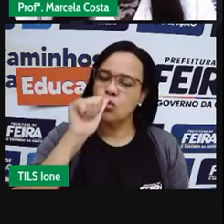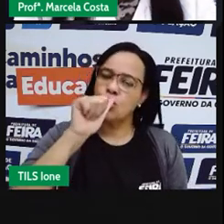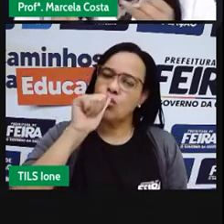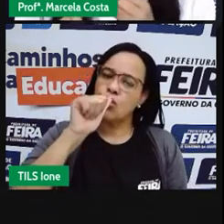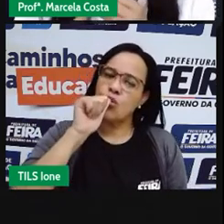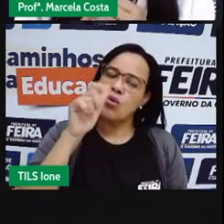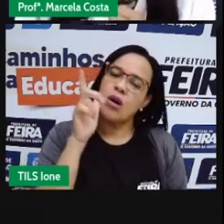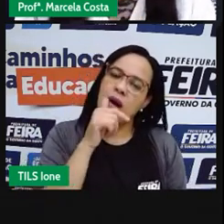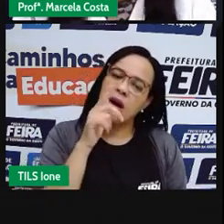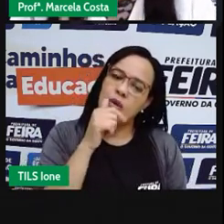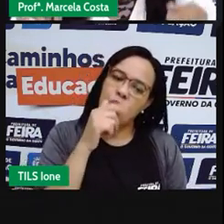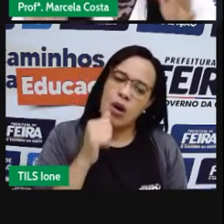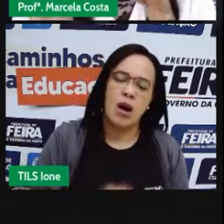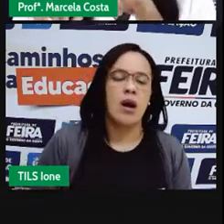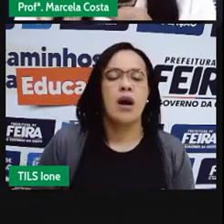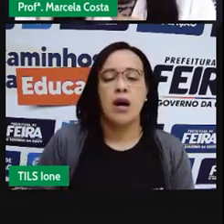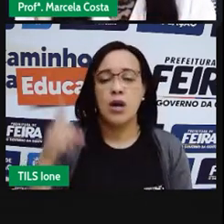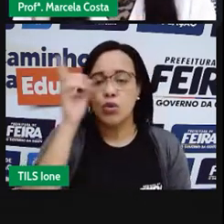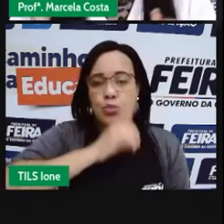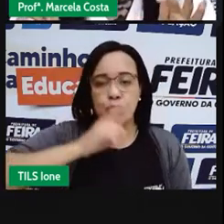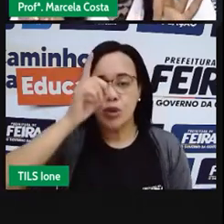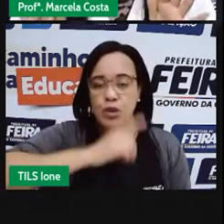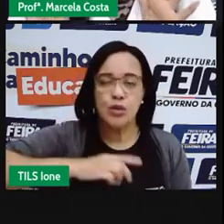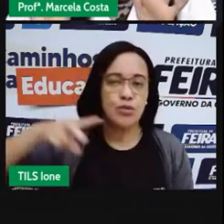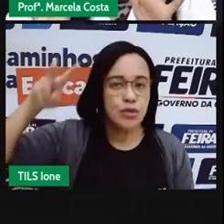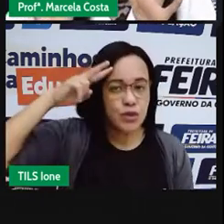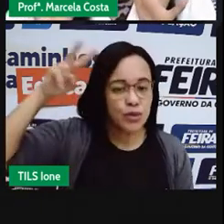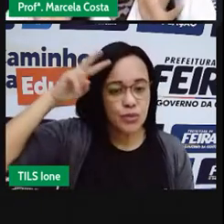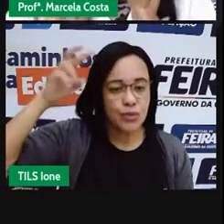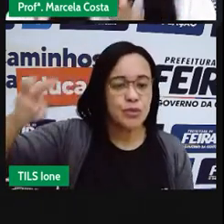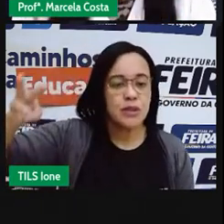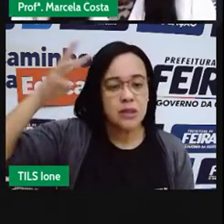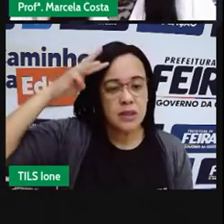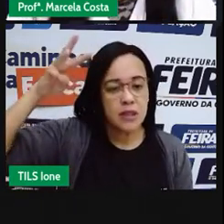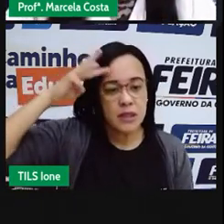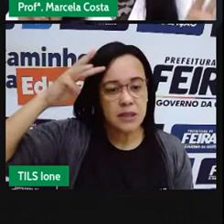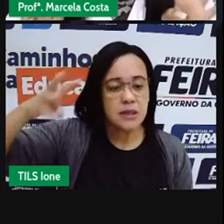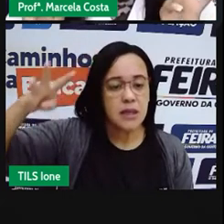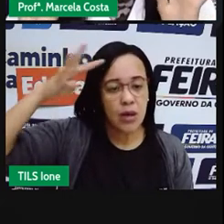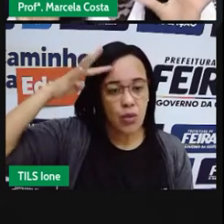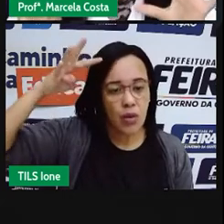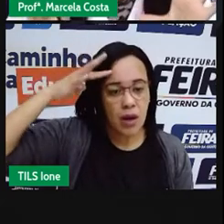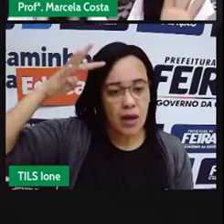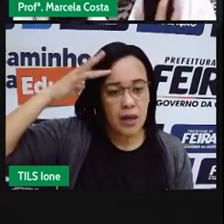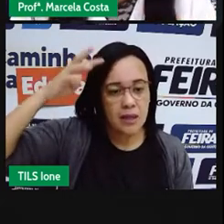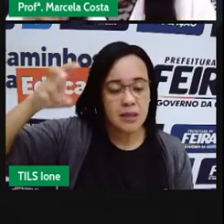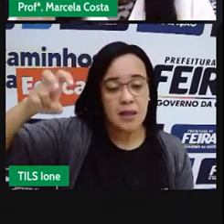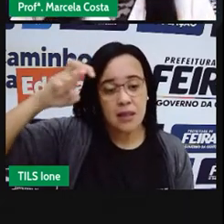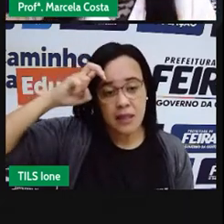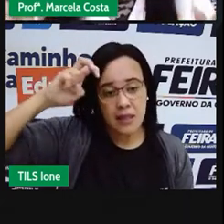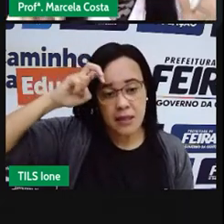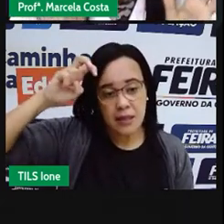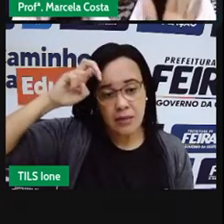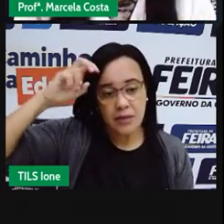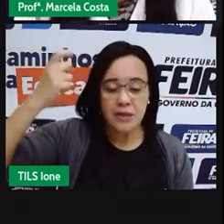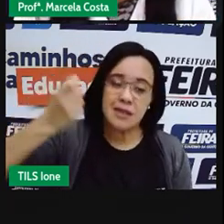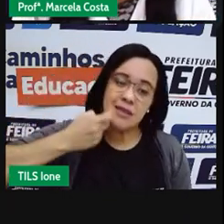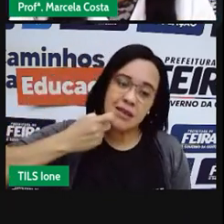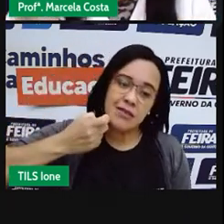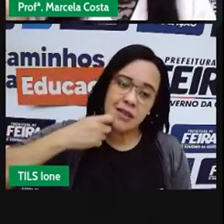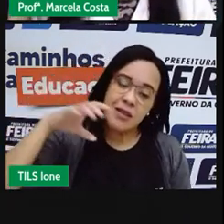Domingo, segunda, terça, quarta-feira, quinta-feira,